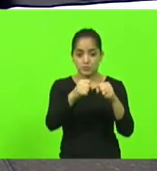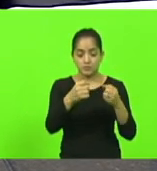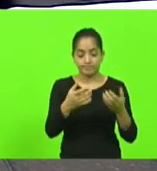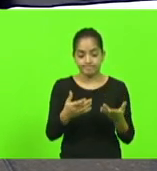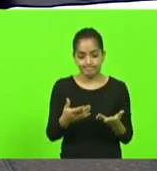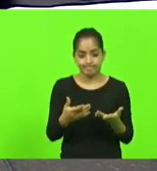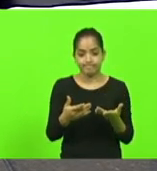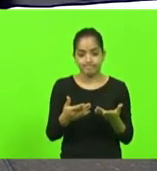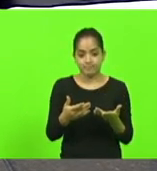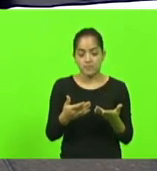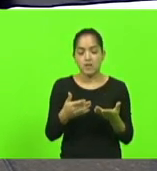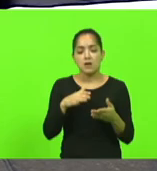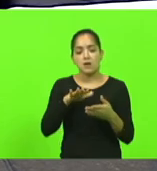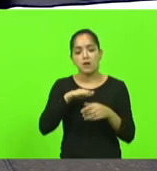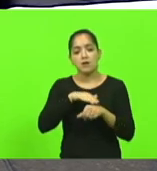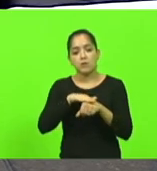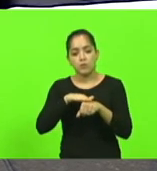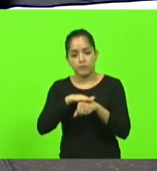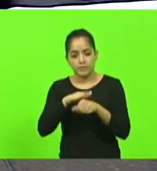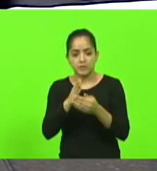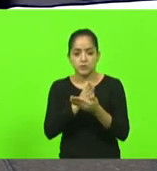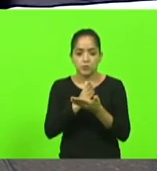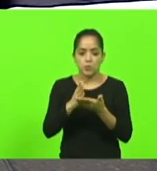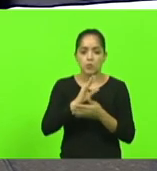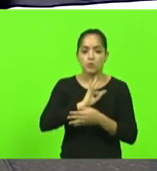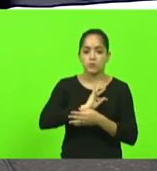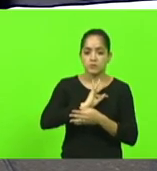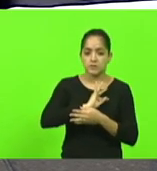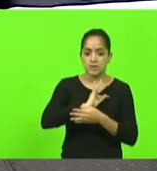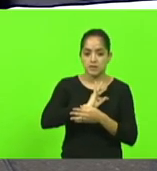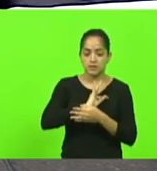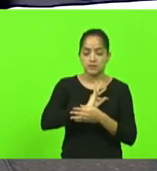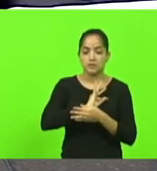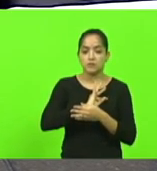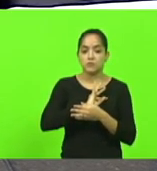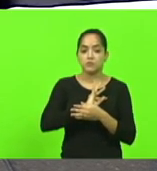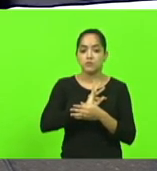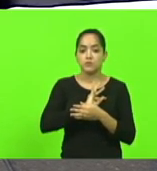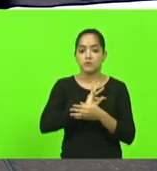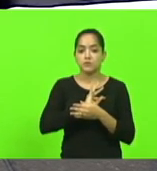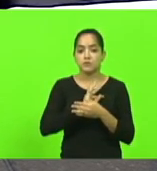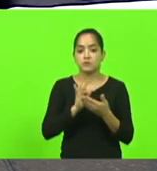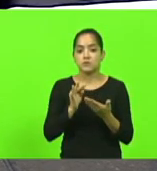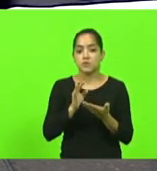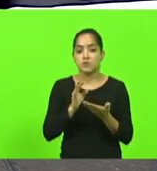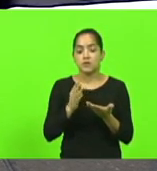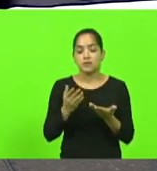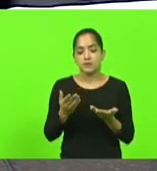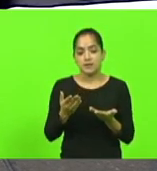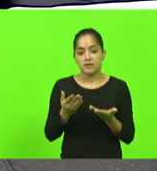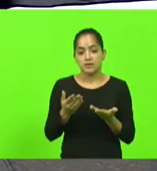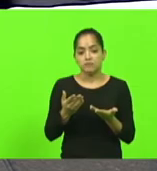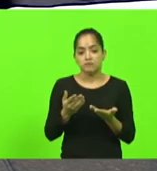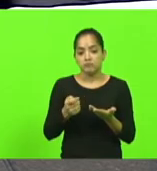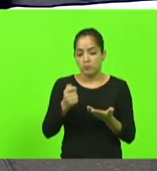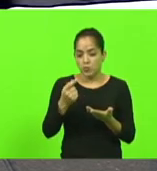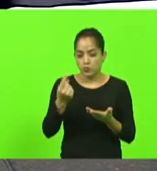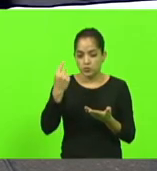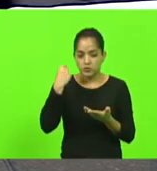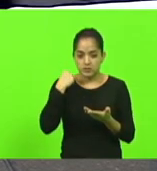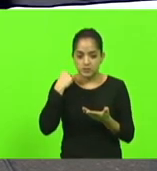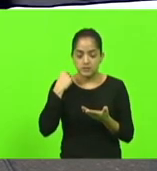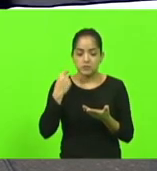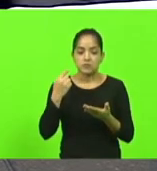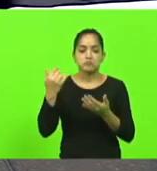conversando com alguns técnicos né nessa esses últimos dias devido as